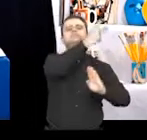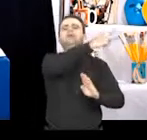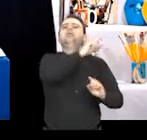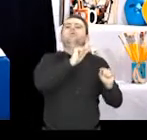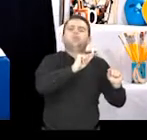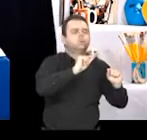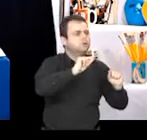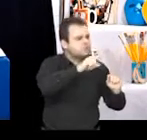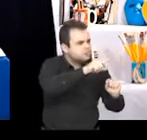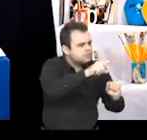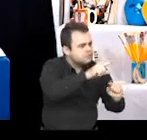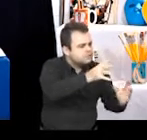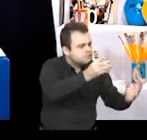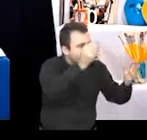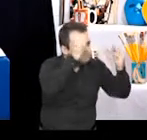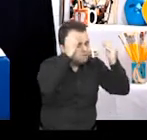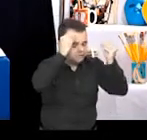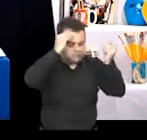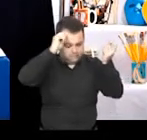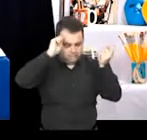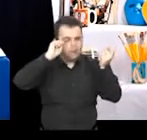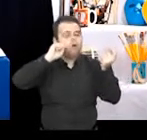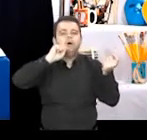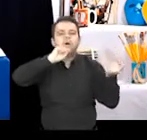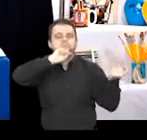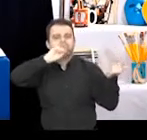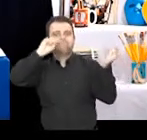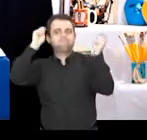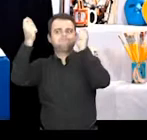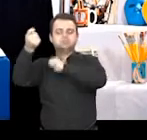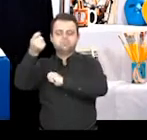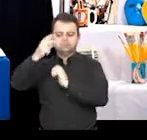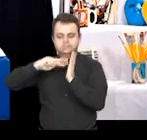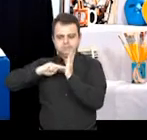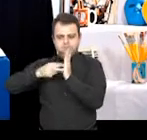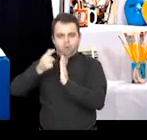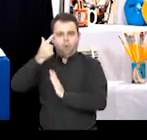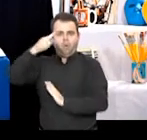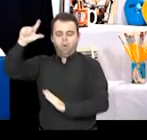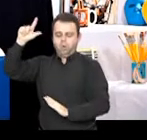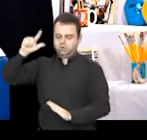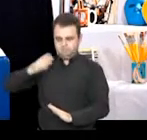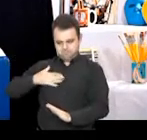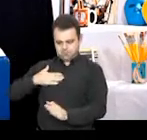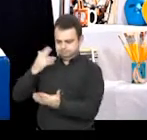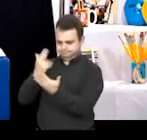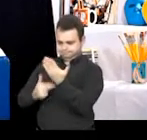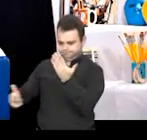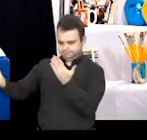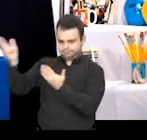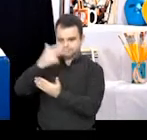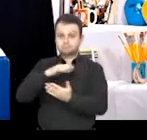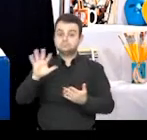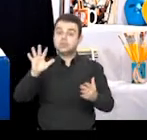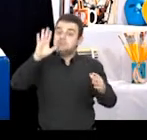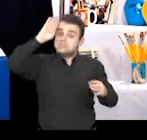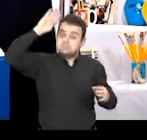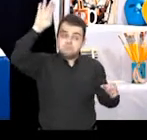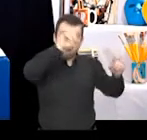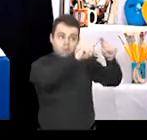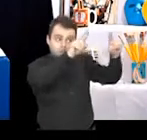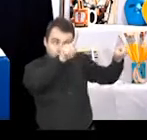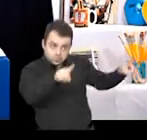ressignificá-la. Propor uma nova leitura desta obra. Dialogar com a forma. Preservar a parte